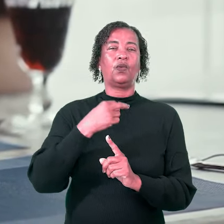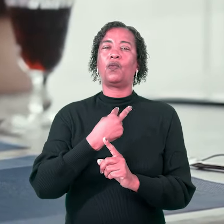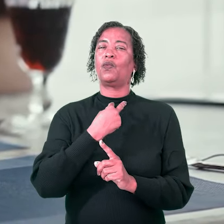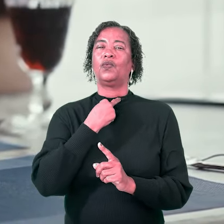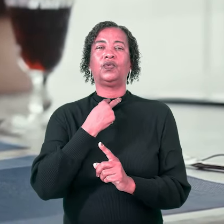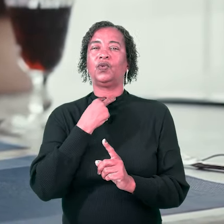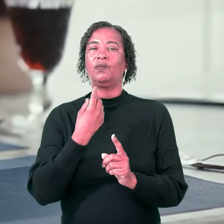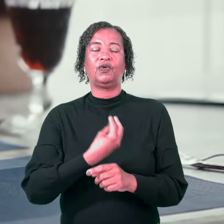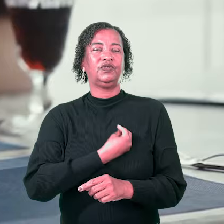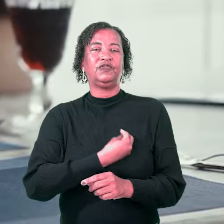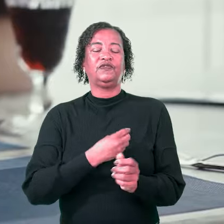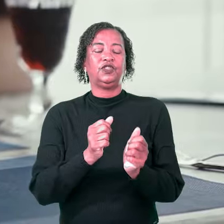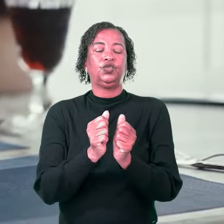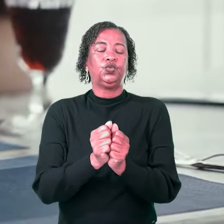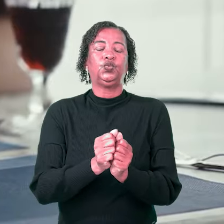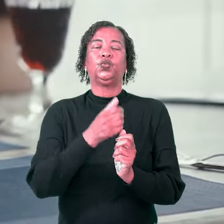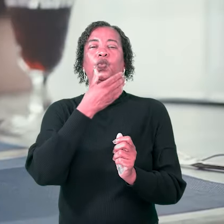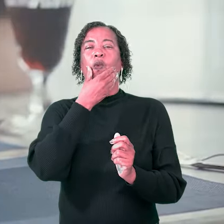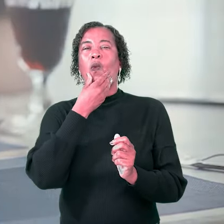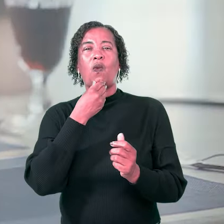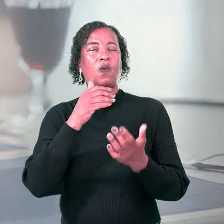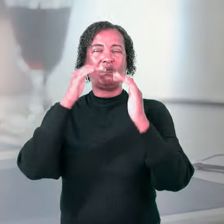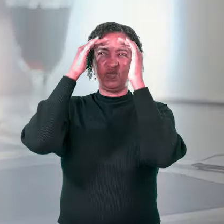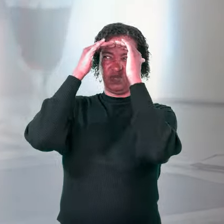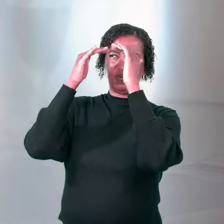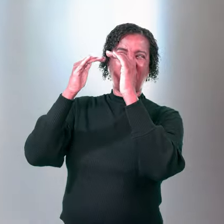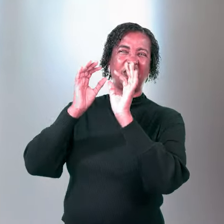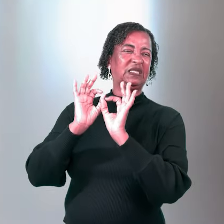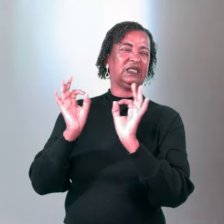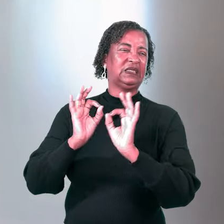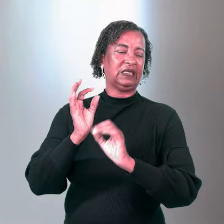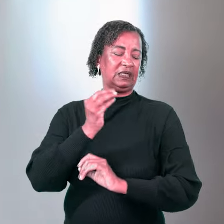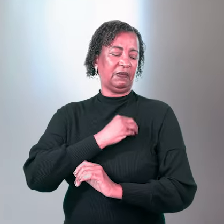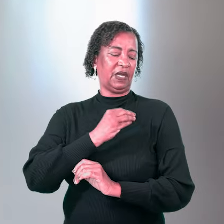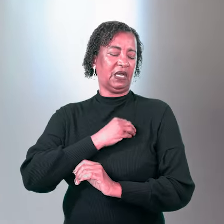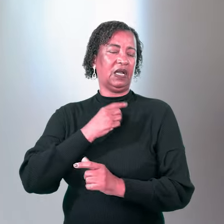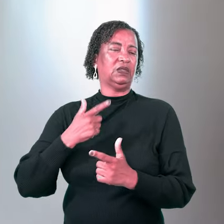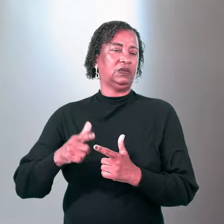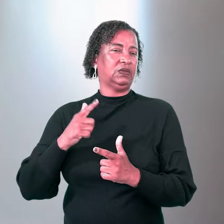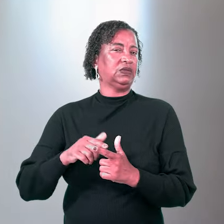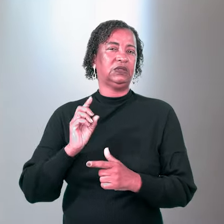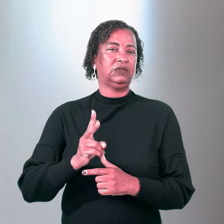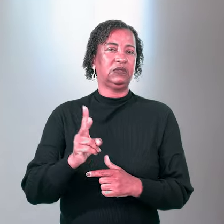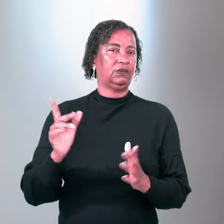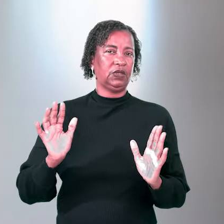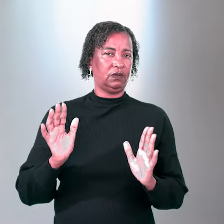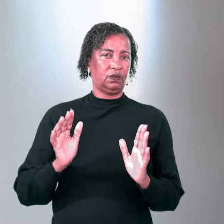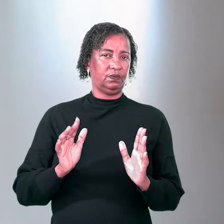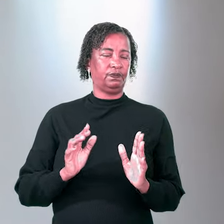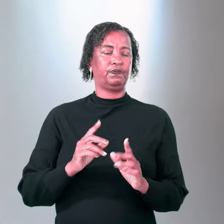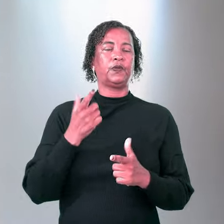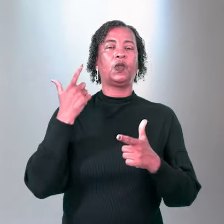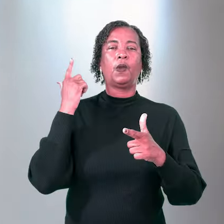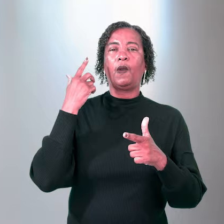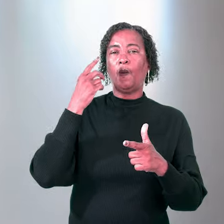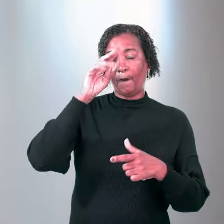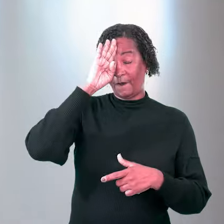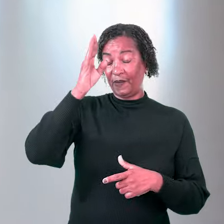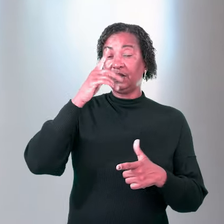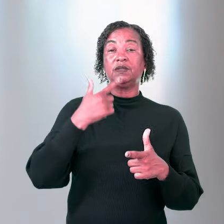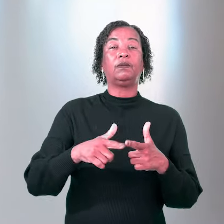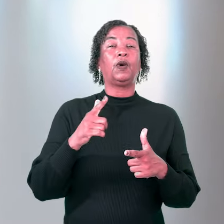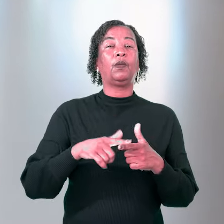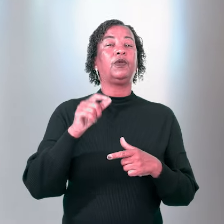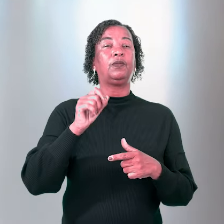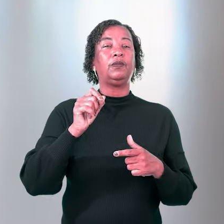coexistir com o homem desobediente e pecaminoso. O principal problema tratado pela Bíblia é o problema